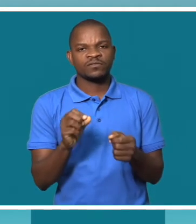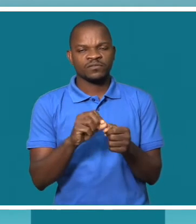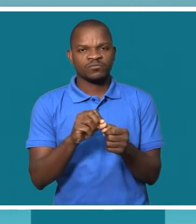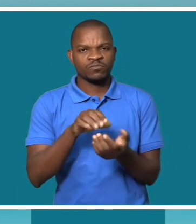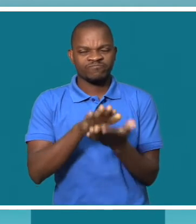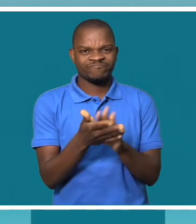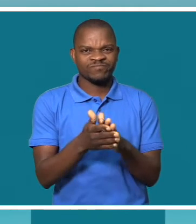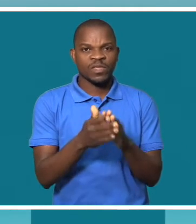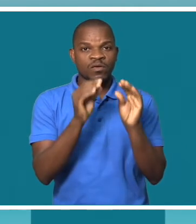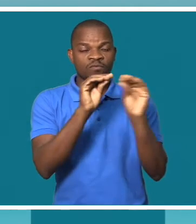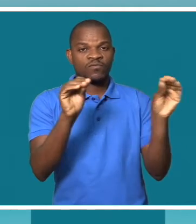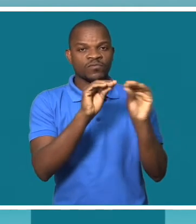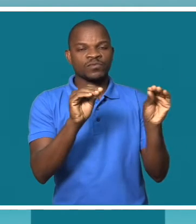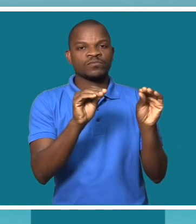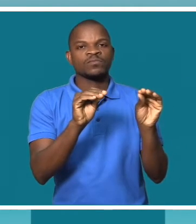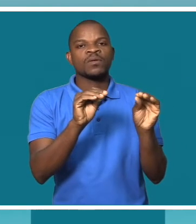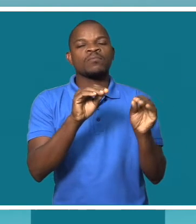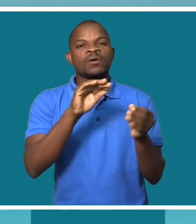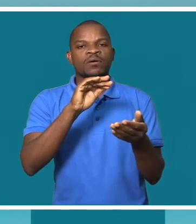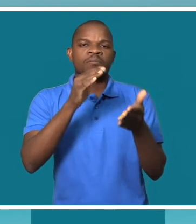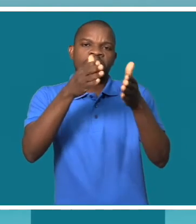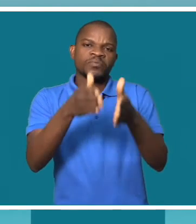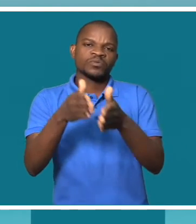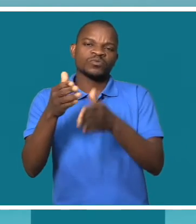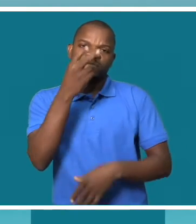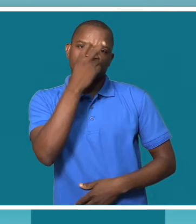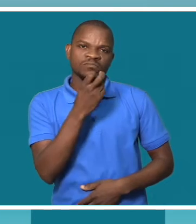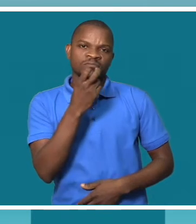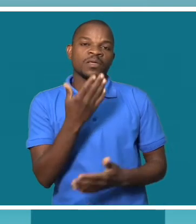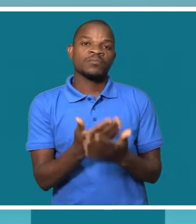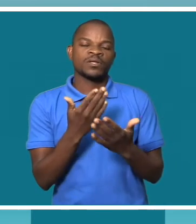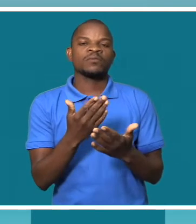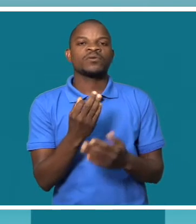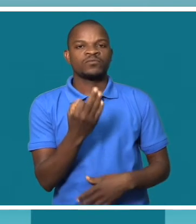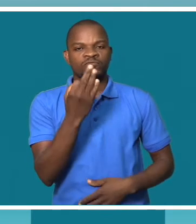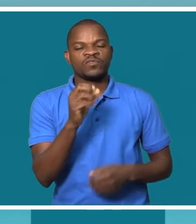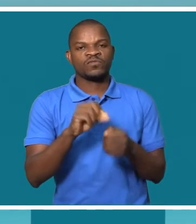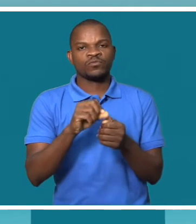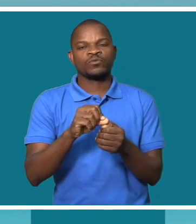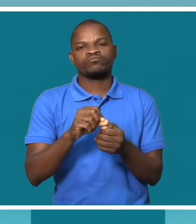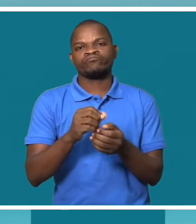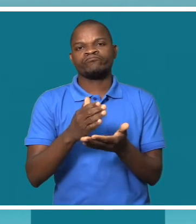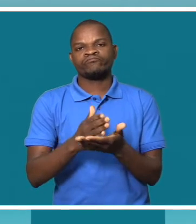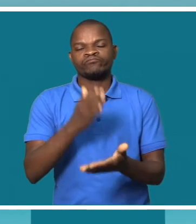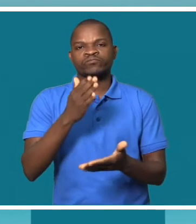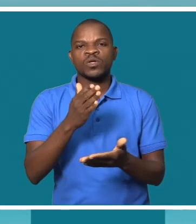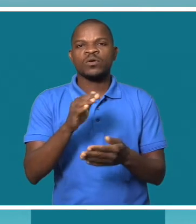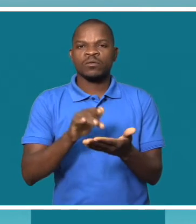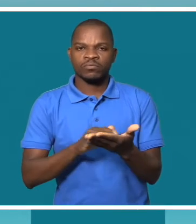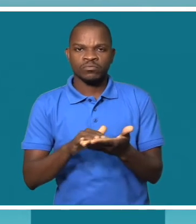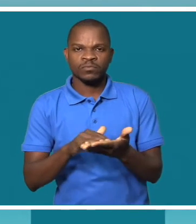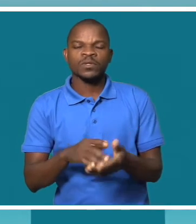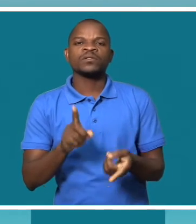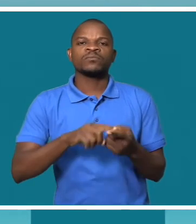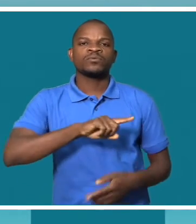pessoas com deficiência visual, para que esses também estejam dotados a utilizar o material informático e também iremos construir rampas,